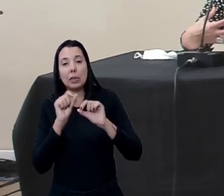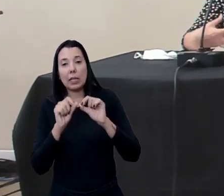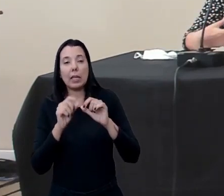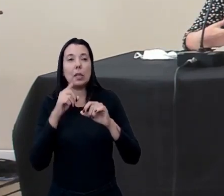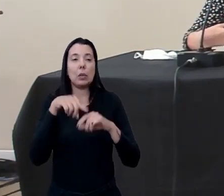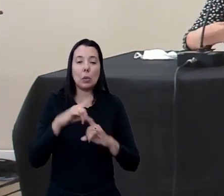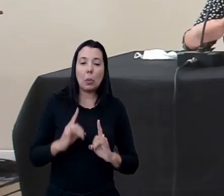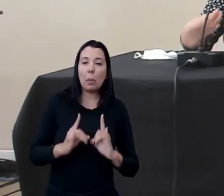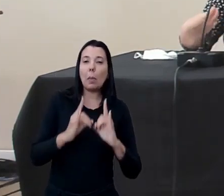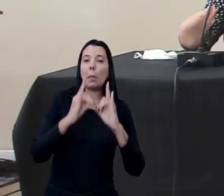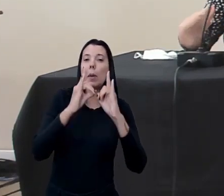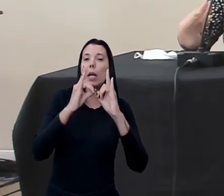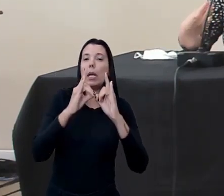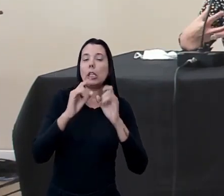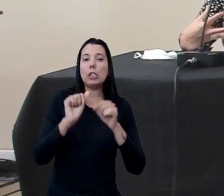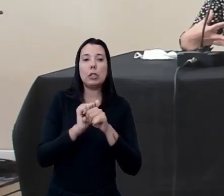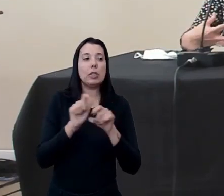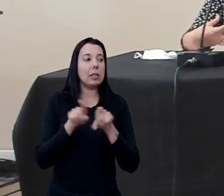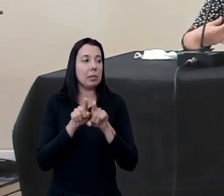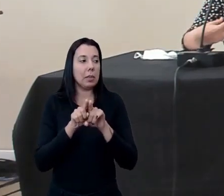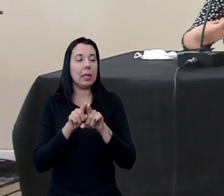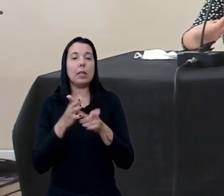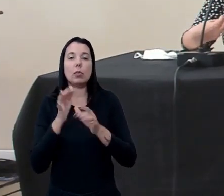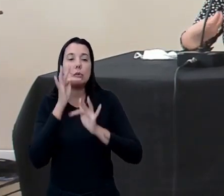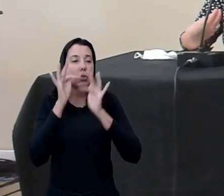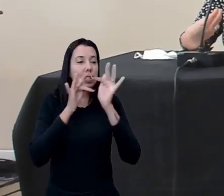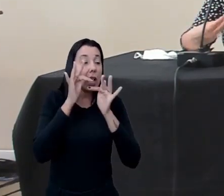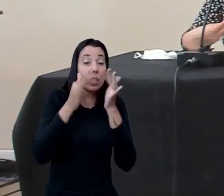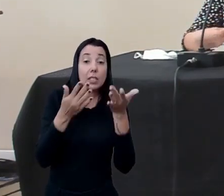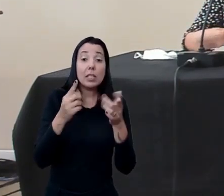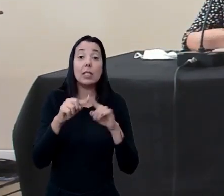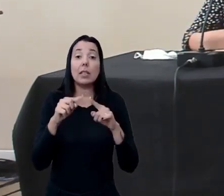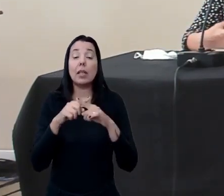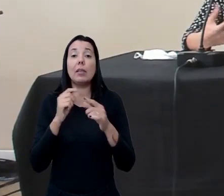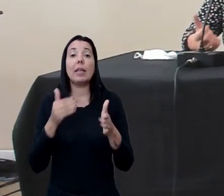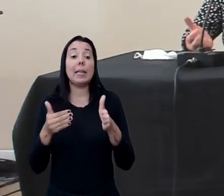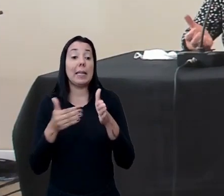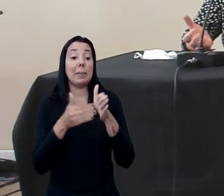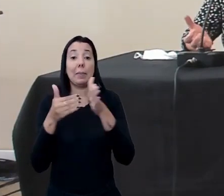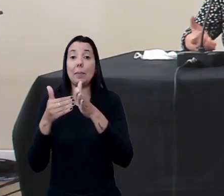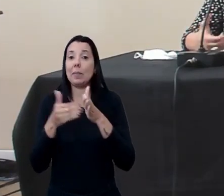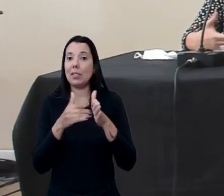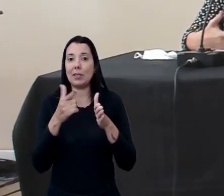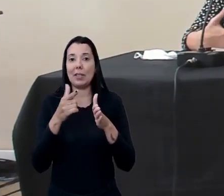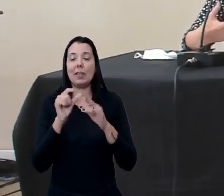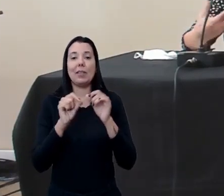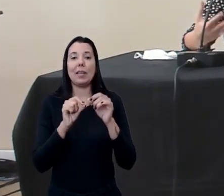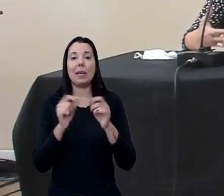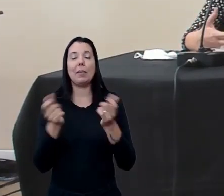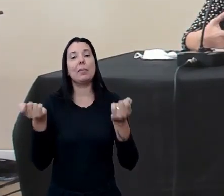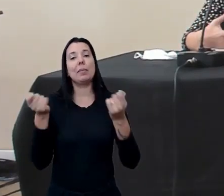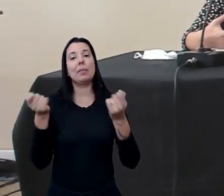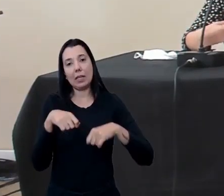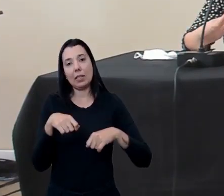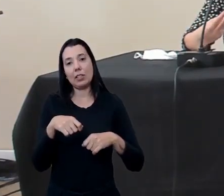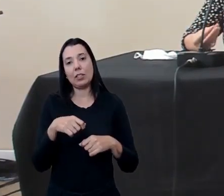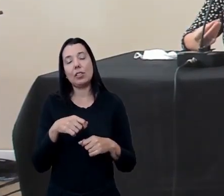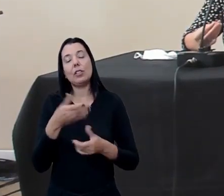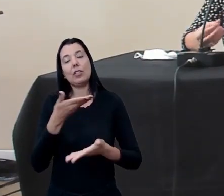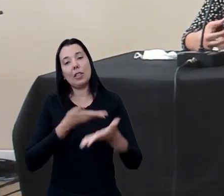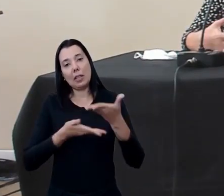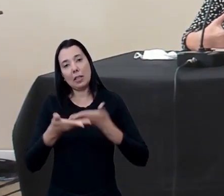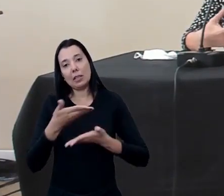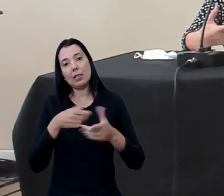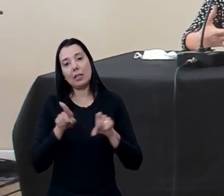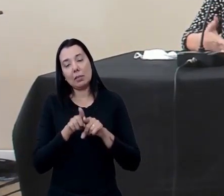prédio na ocupação do jardim mas a gente tem uma ocupação ilimitada que são as possibilidades de vínculo